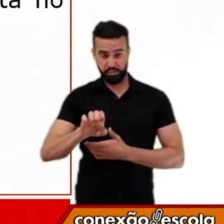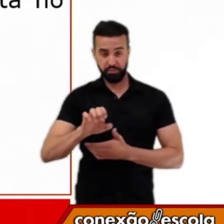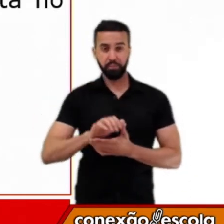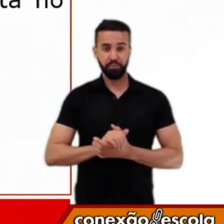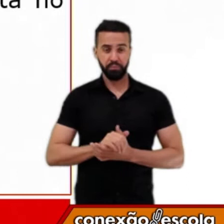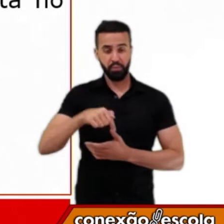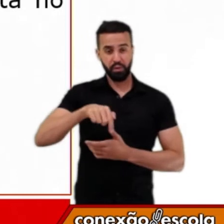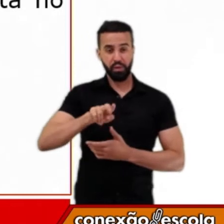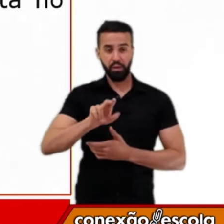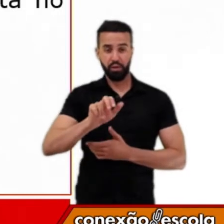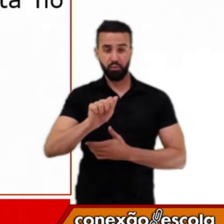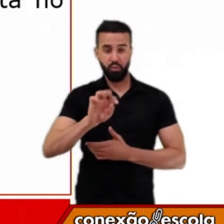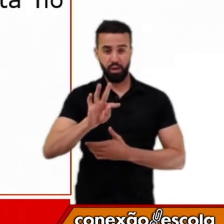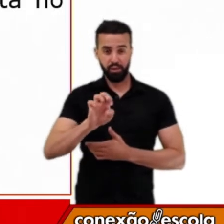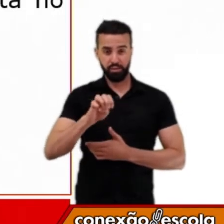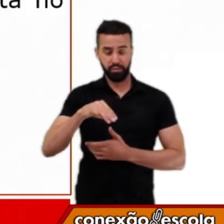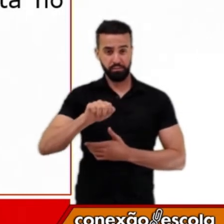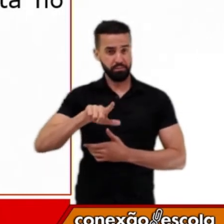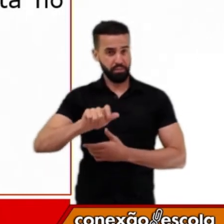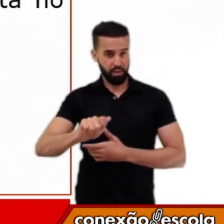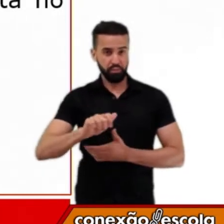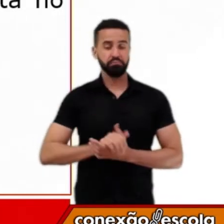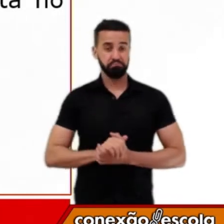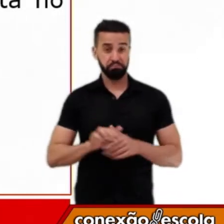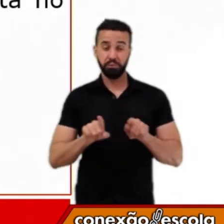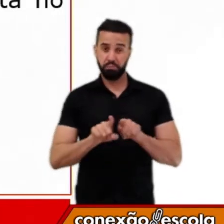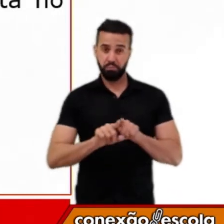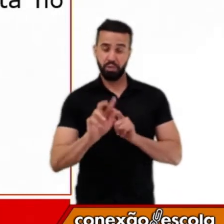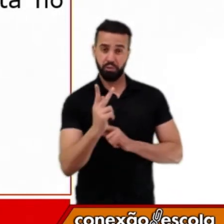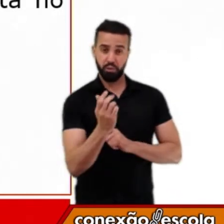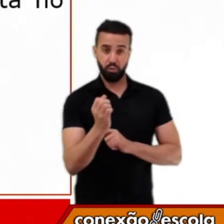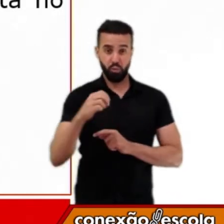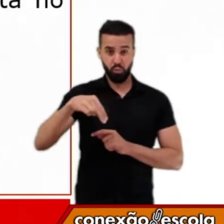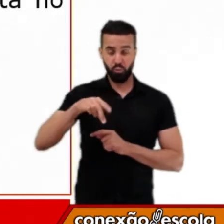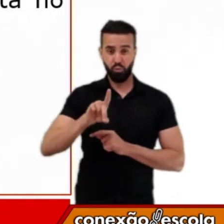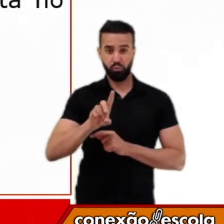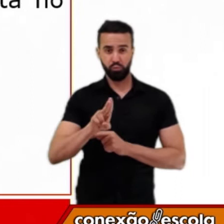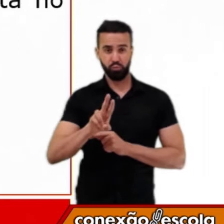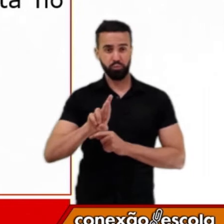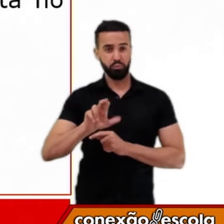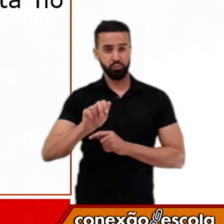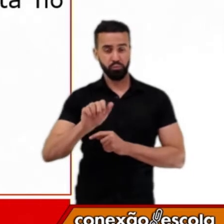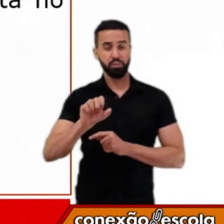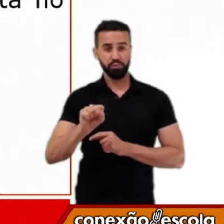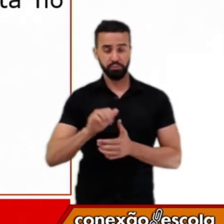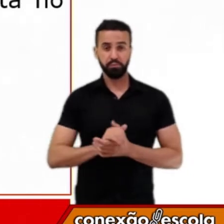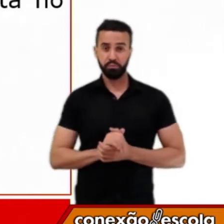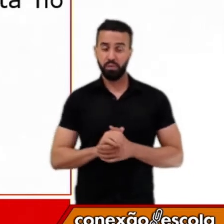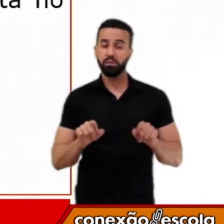as partes setentrionais de Honduras e El Salvador. A criação